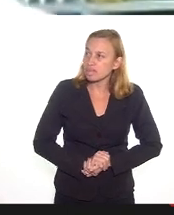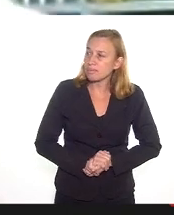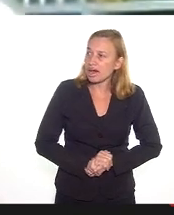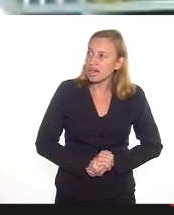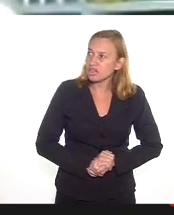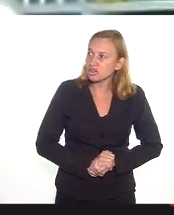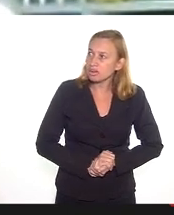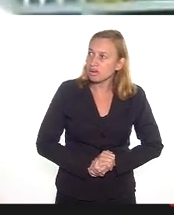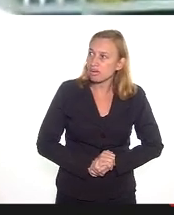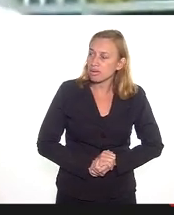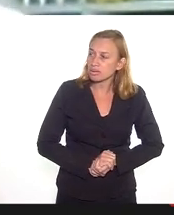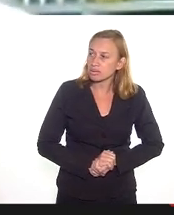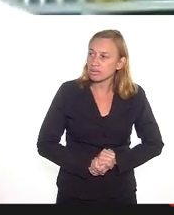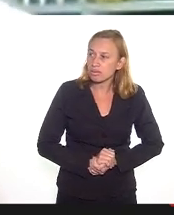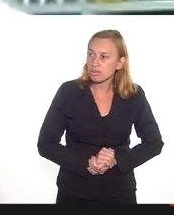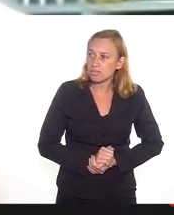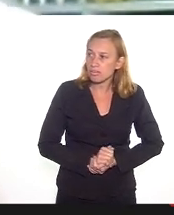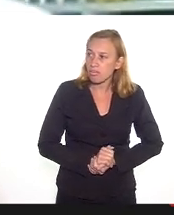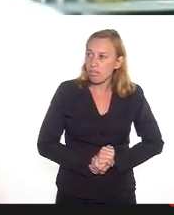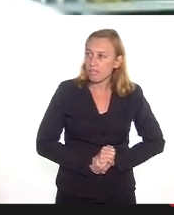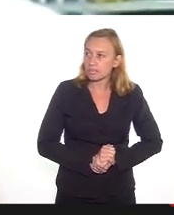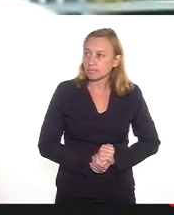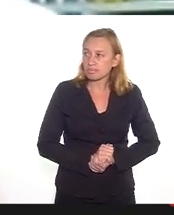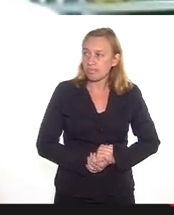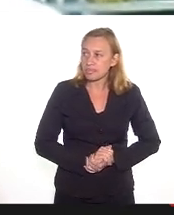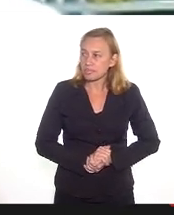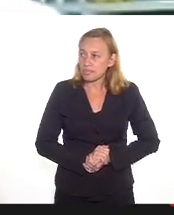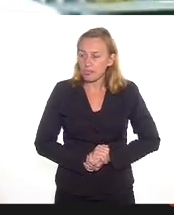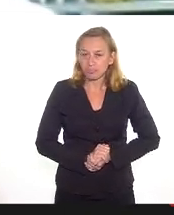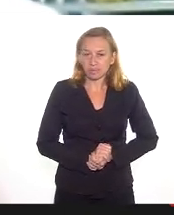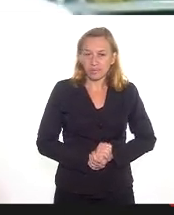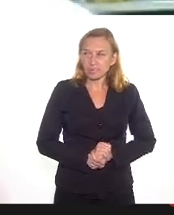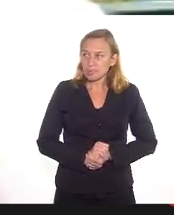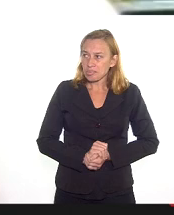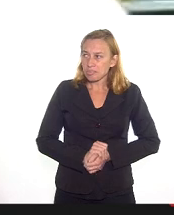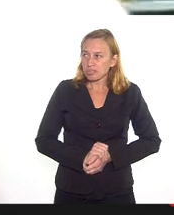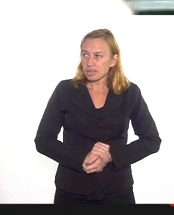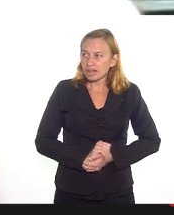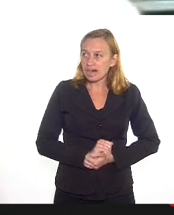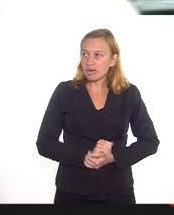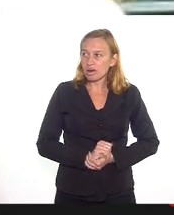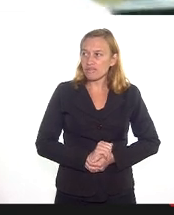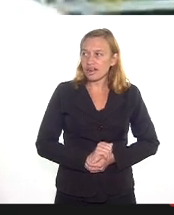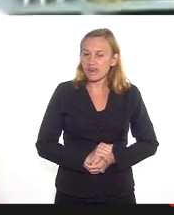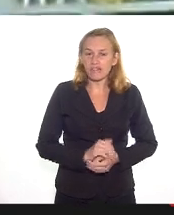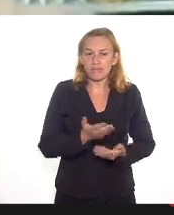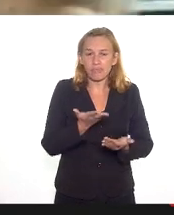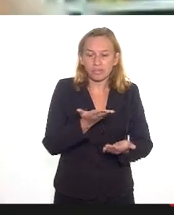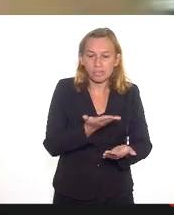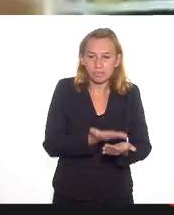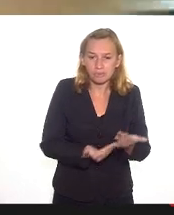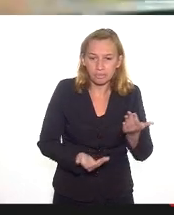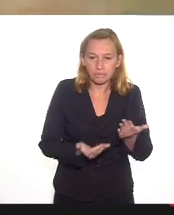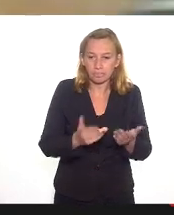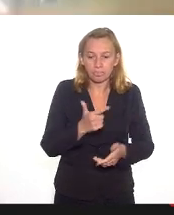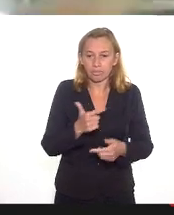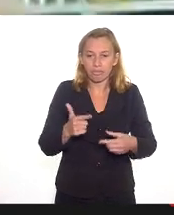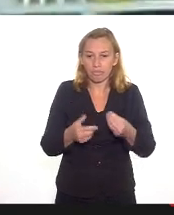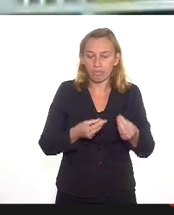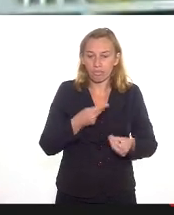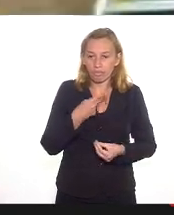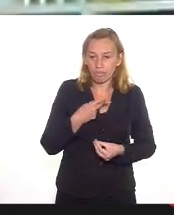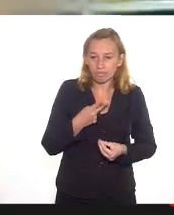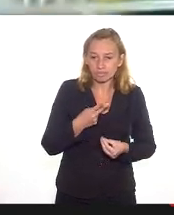no dia do aniversário do museu, dia 8 de maio. Então, são perdas assim que são irreparáveis, porque a ficha não está